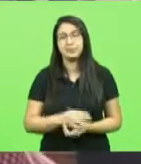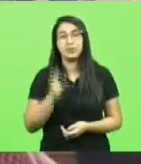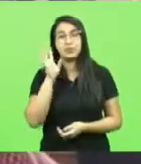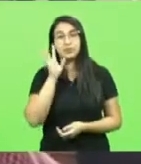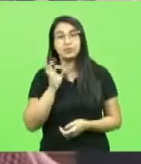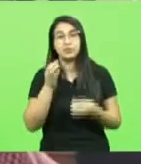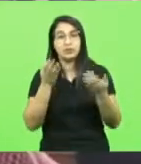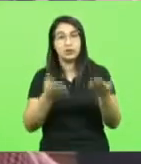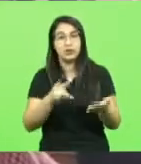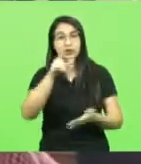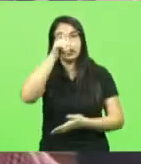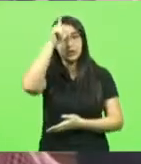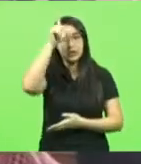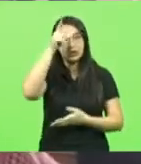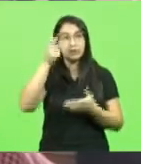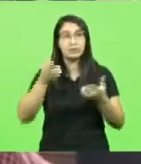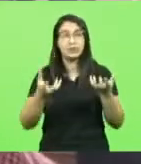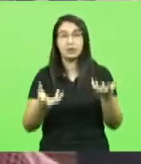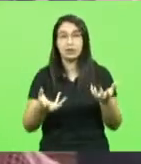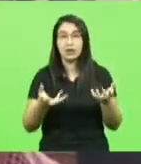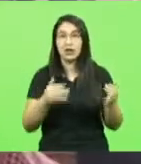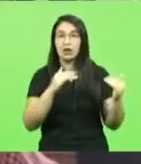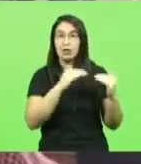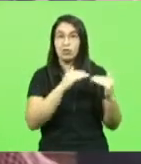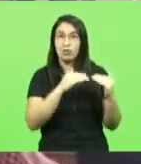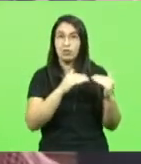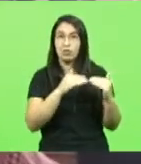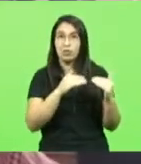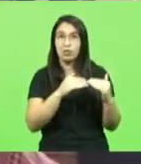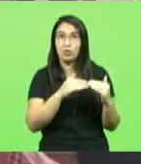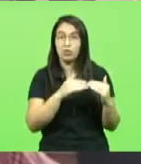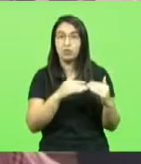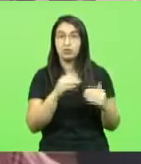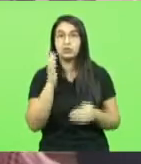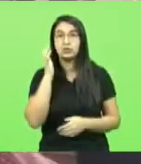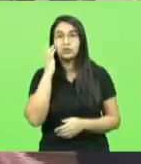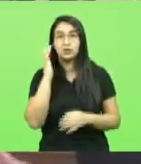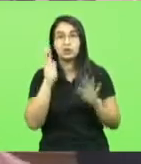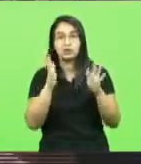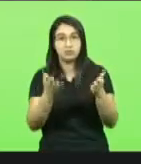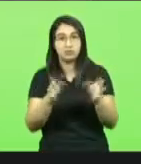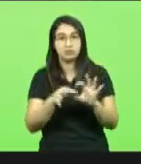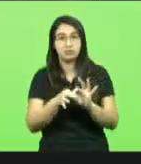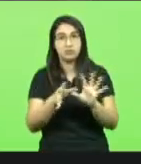Sargento Lima gostaria de falar sobre isso, deputado. Com certeza, uma parte para a Vossa Excelência.